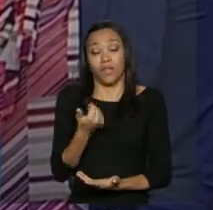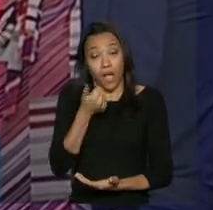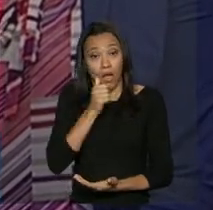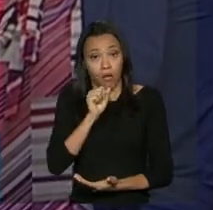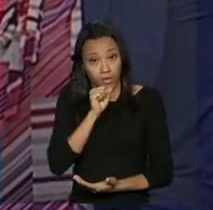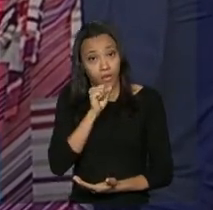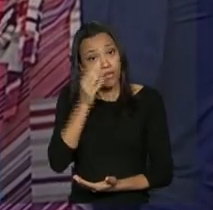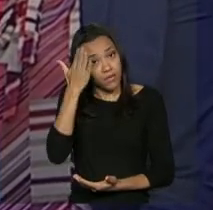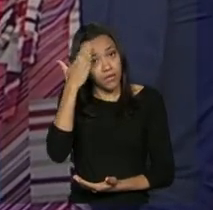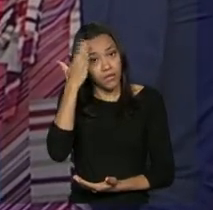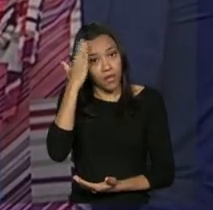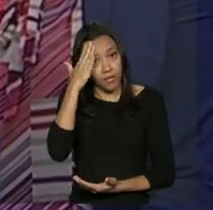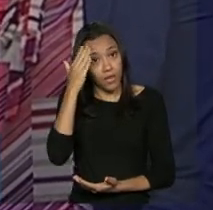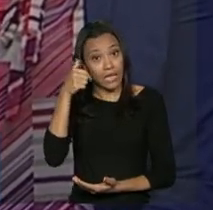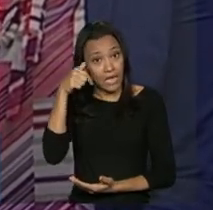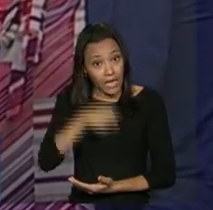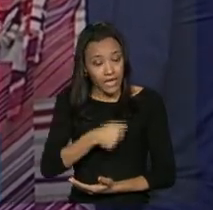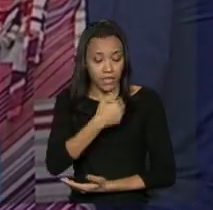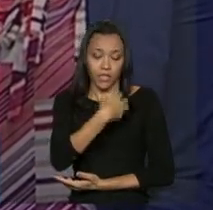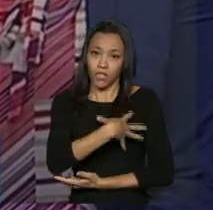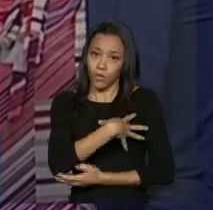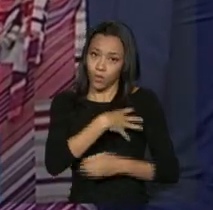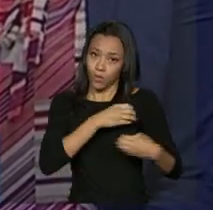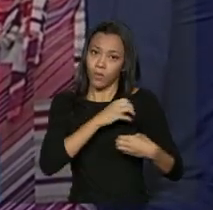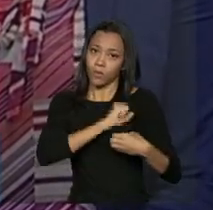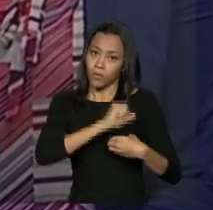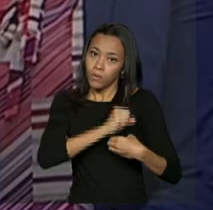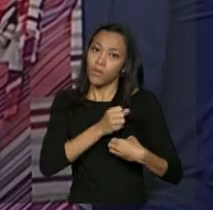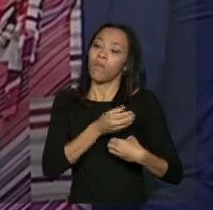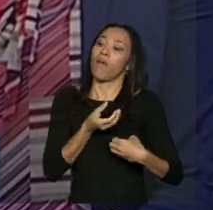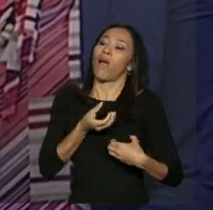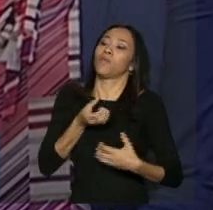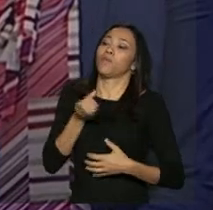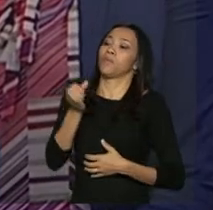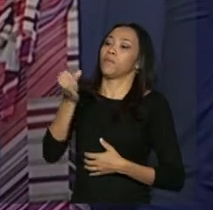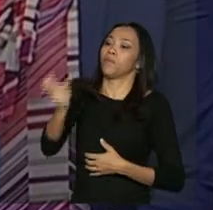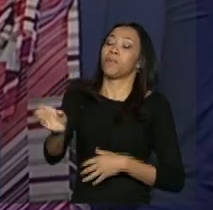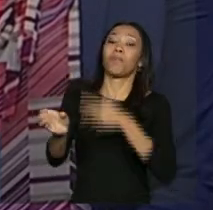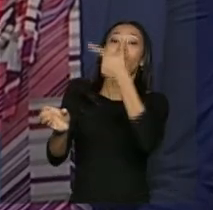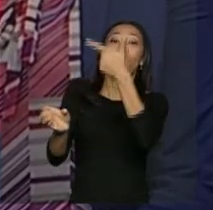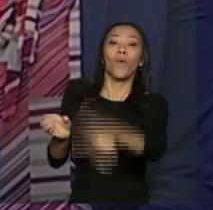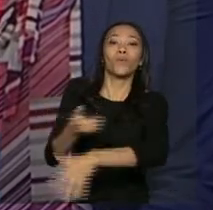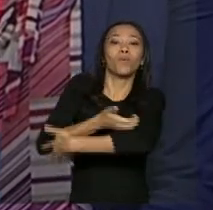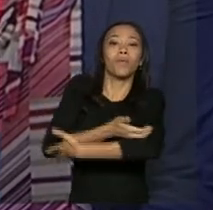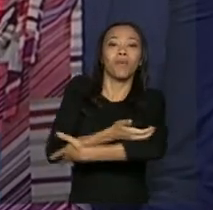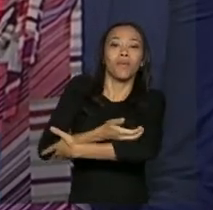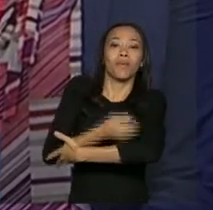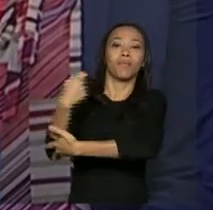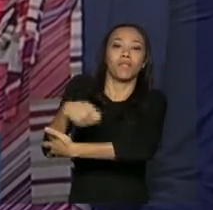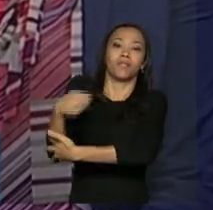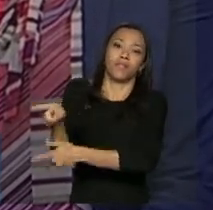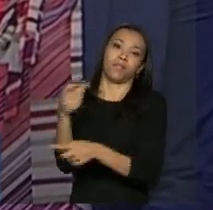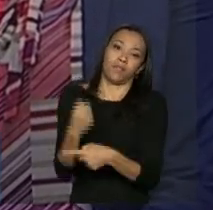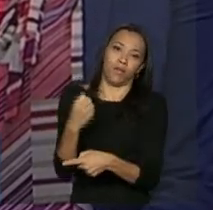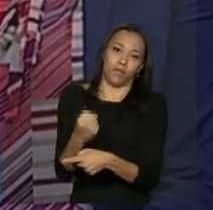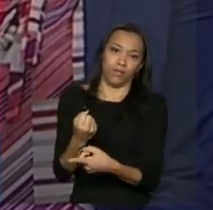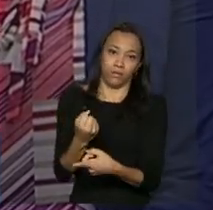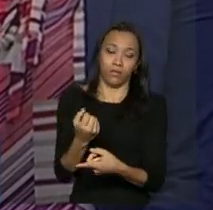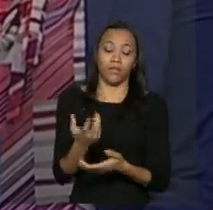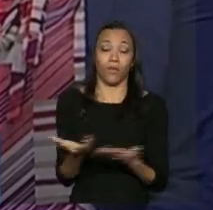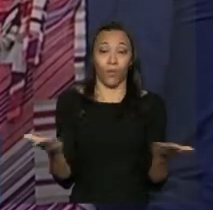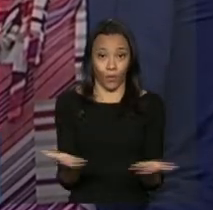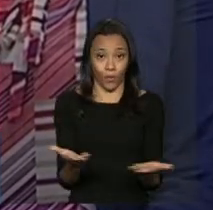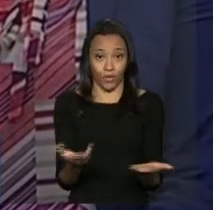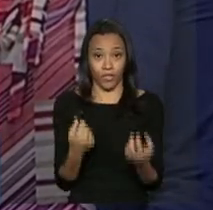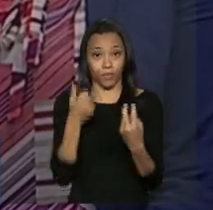que esse leite efetivamente vai chegar ao seu destino. É legal quando a gente consegue demonstrar a experiência que demonstramos hoje das duas